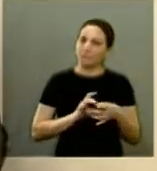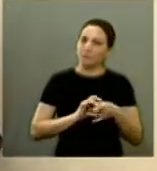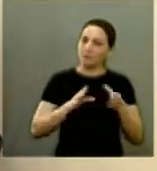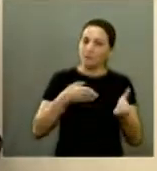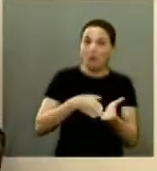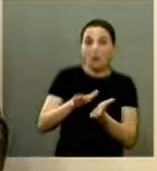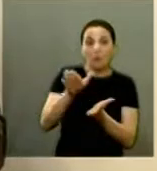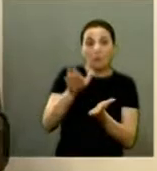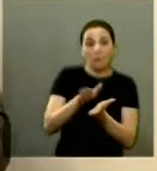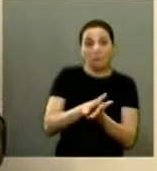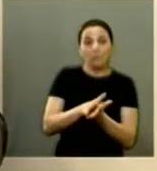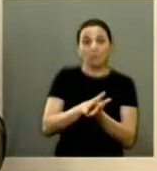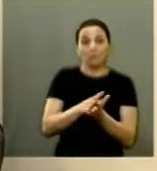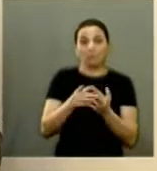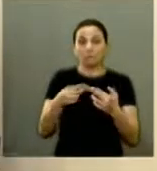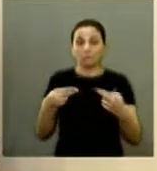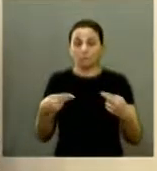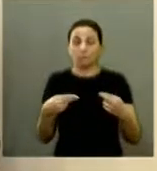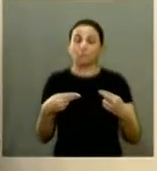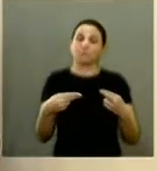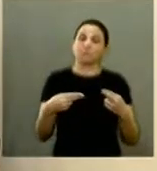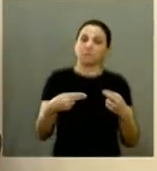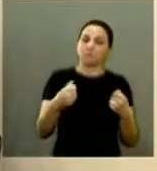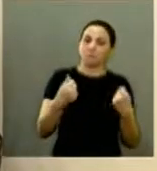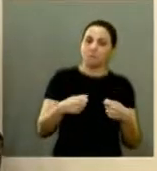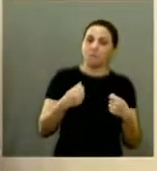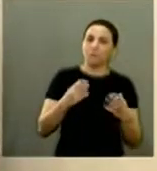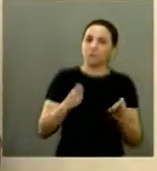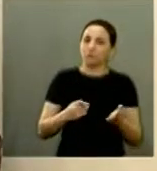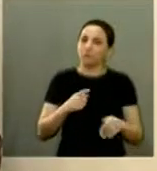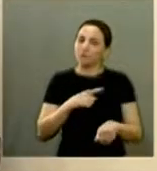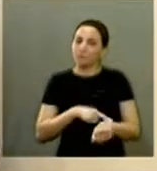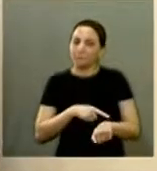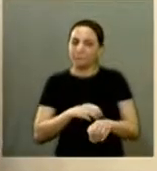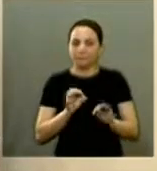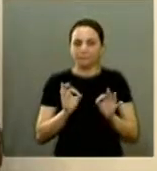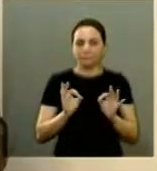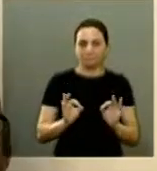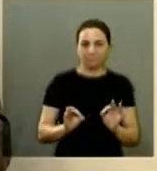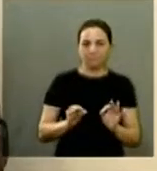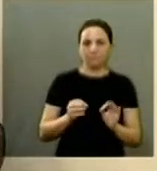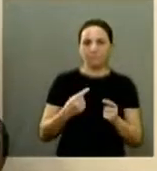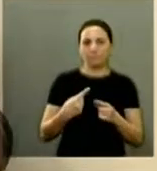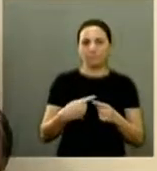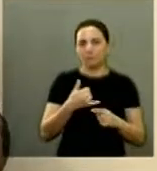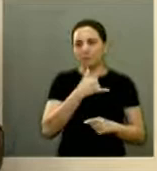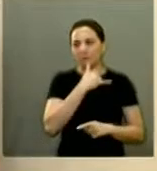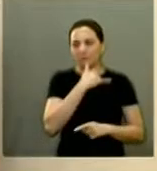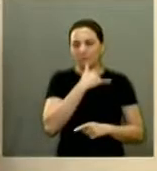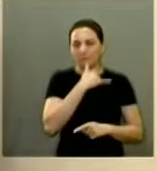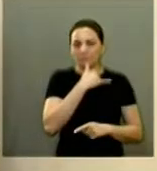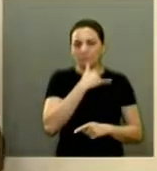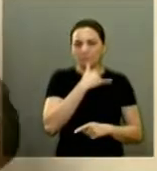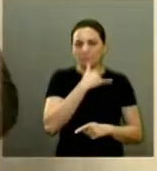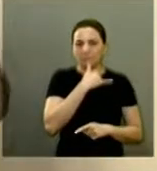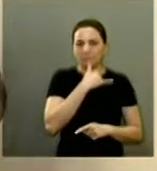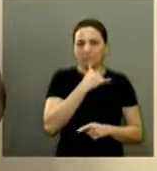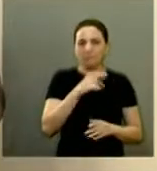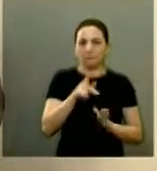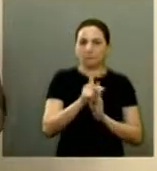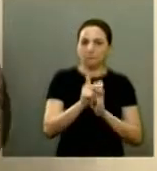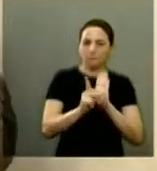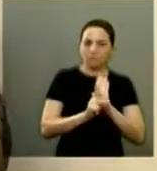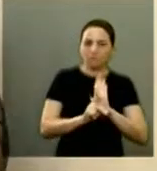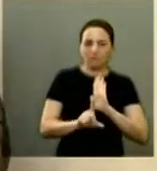como se fala essas requisições de multa porque já estava na hora porque infelizmente ele está enviando um projeto